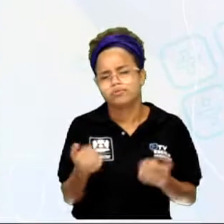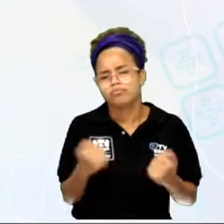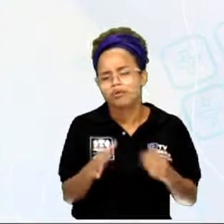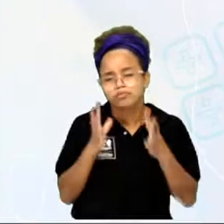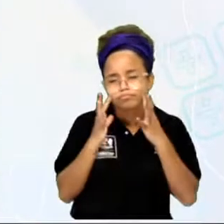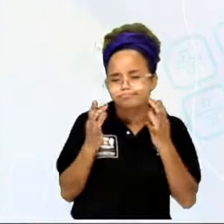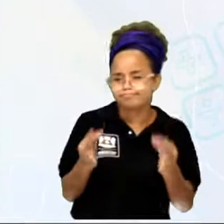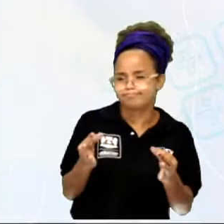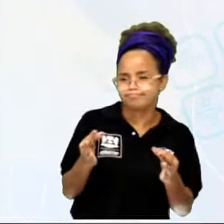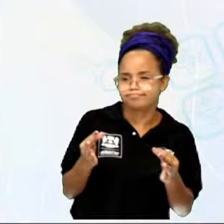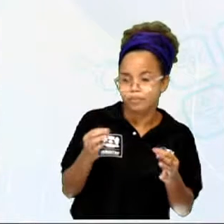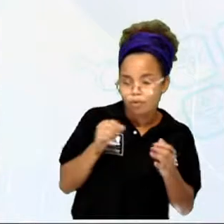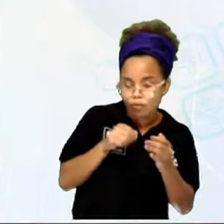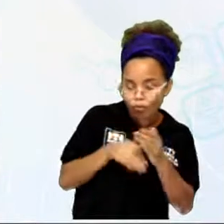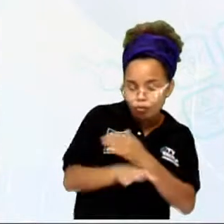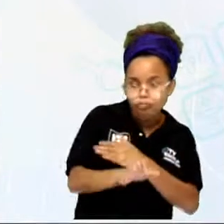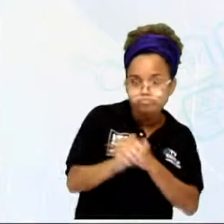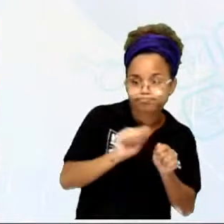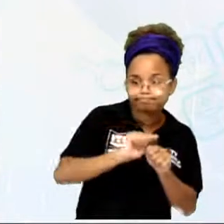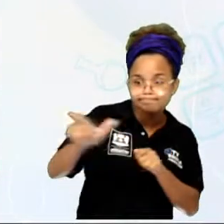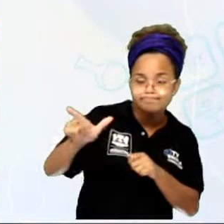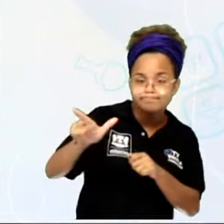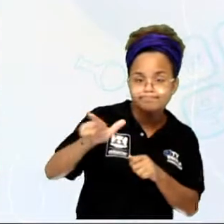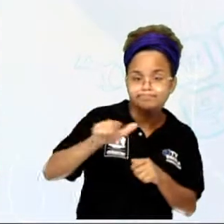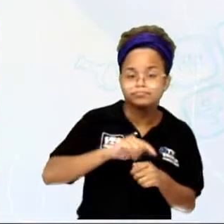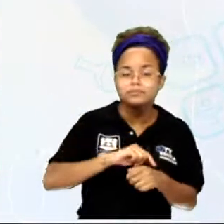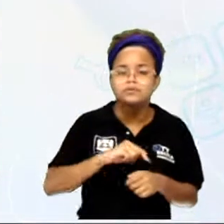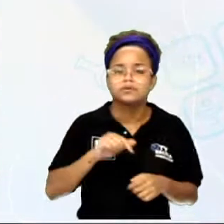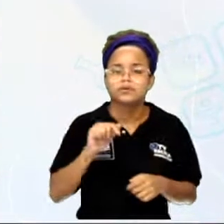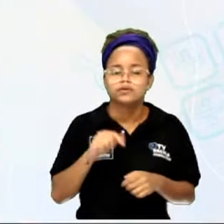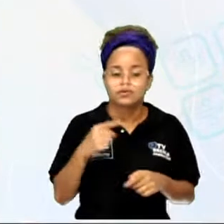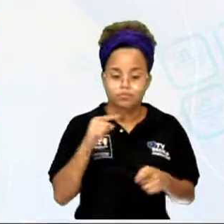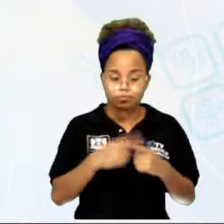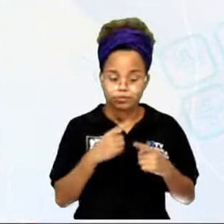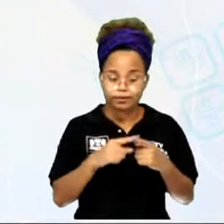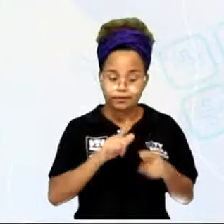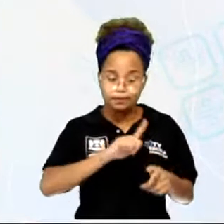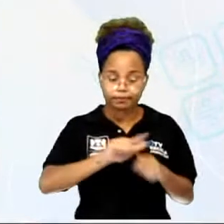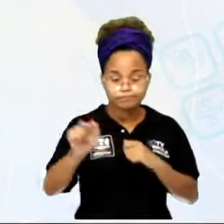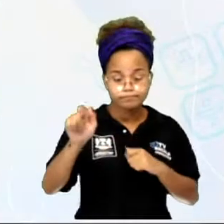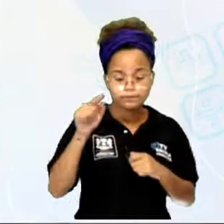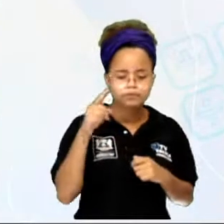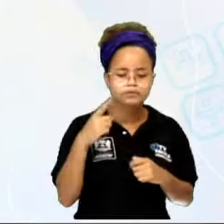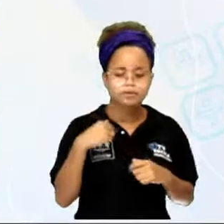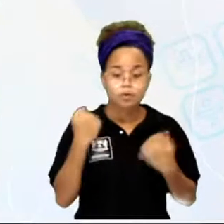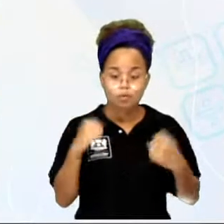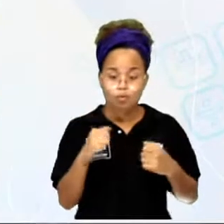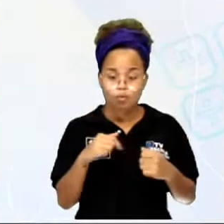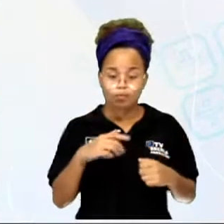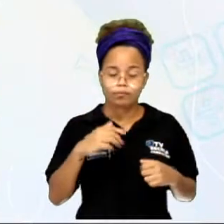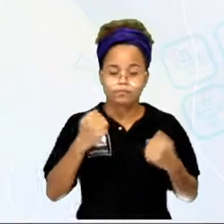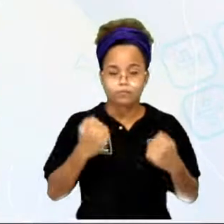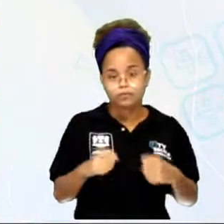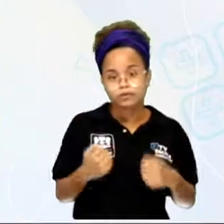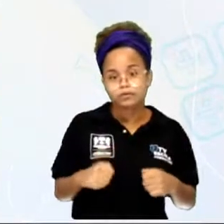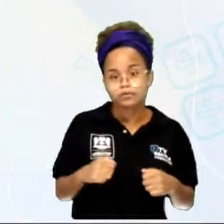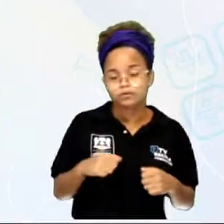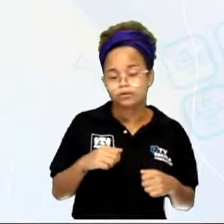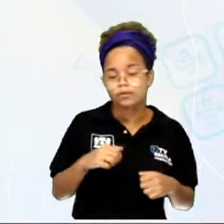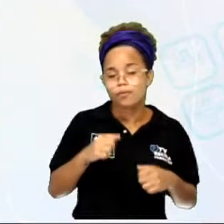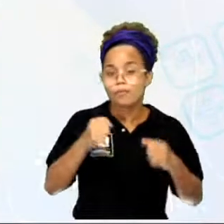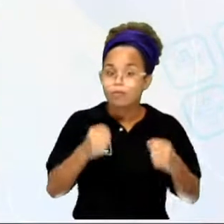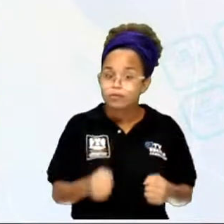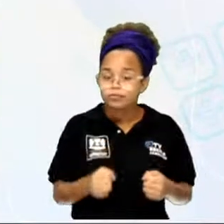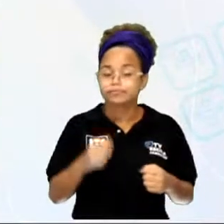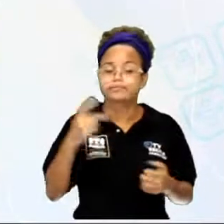com essa fuga de corrente elétrica que acontece. É nessa fuga de corrente elétrica que você toma um choque ao lidar ali com algum